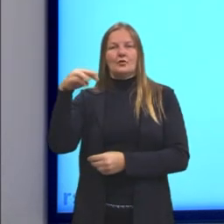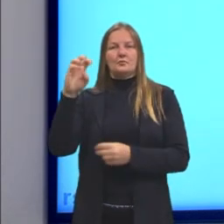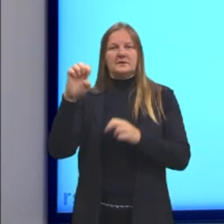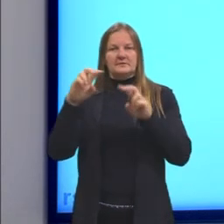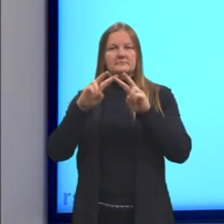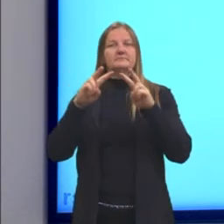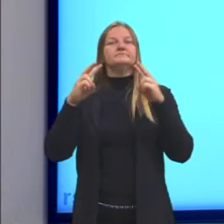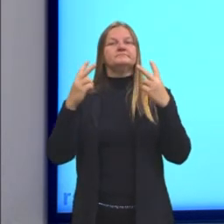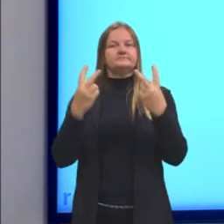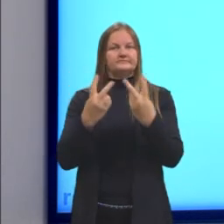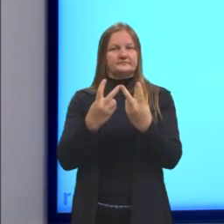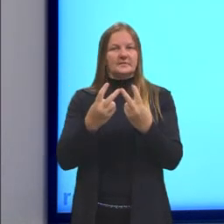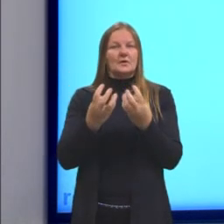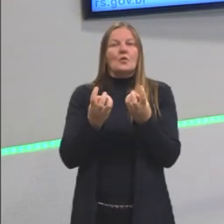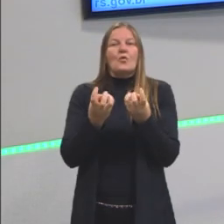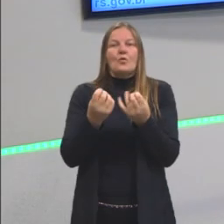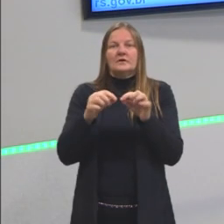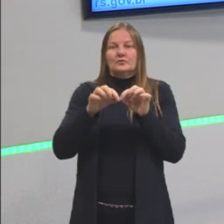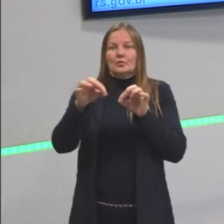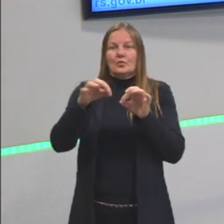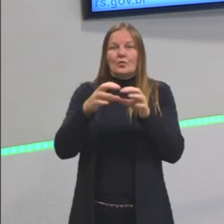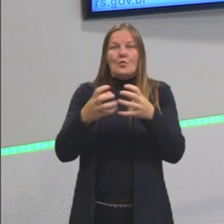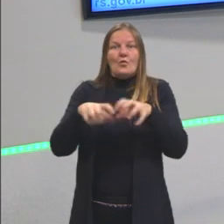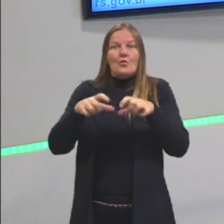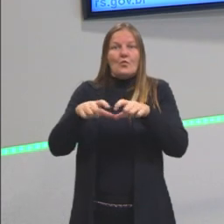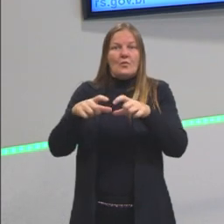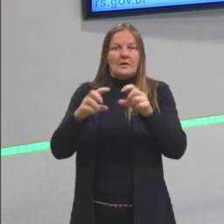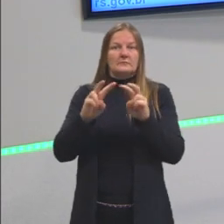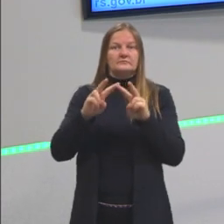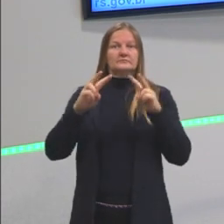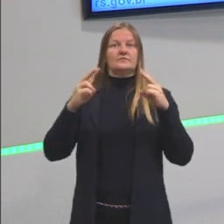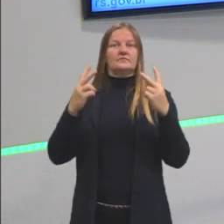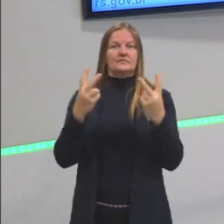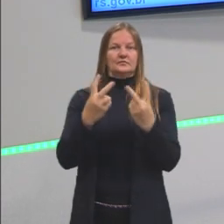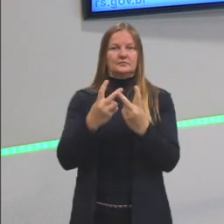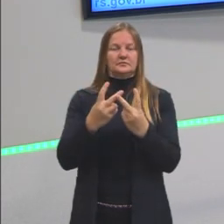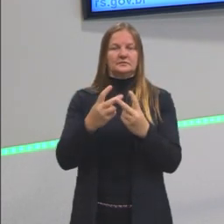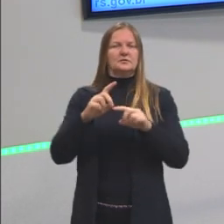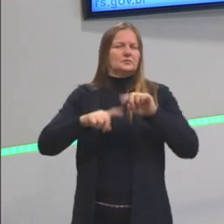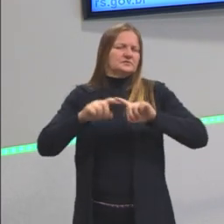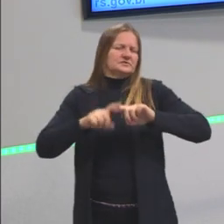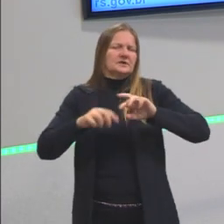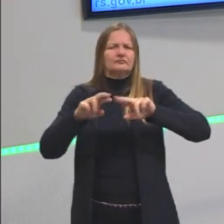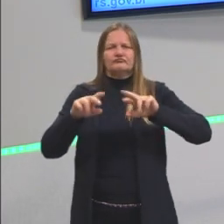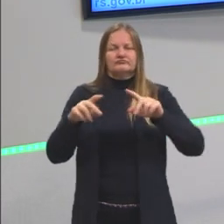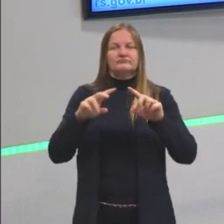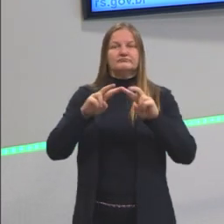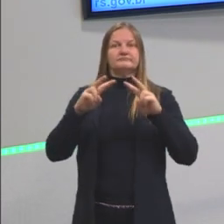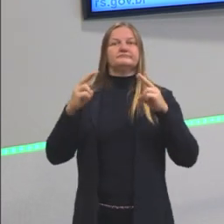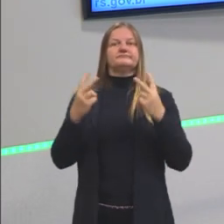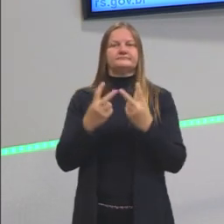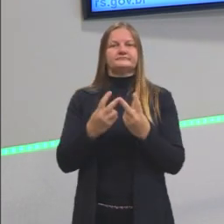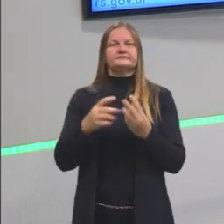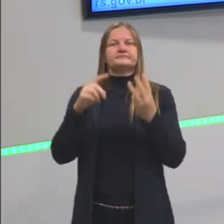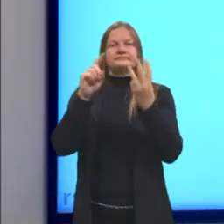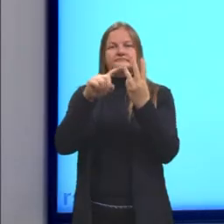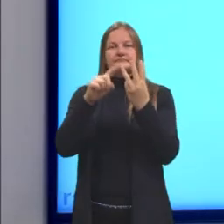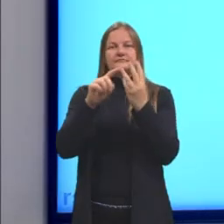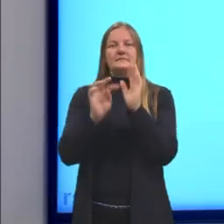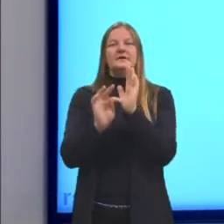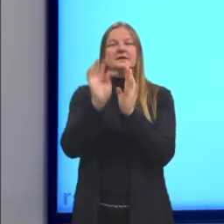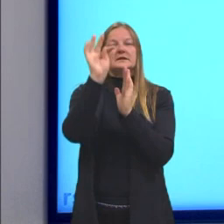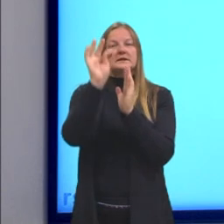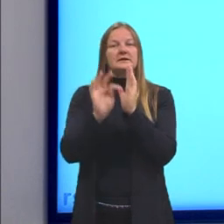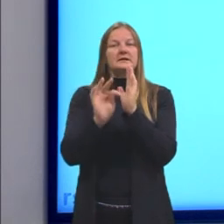que é a quantidade de espaço que ocupa um determinado objeto. E temperatura.